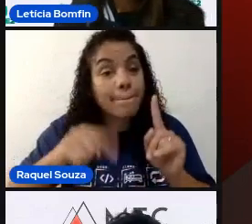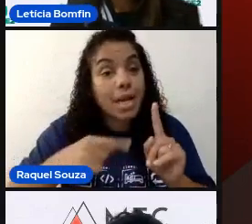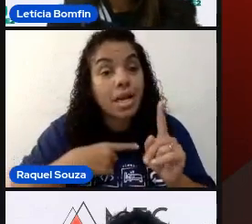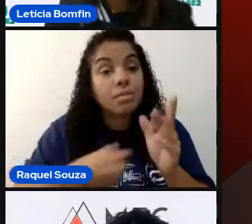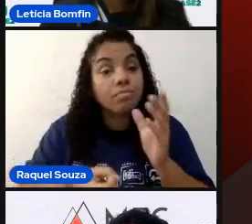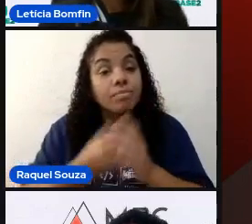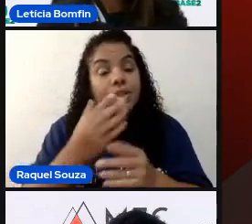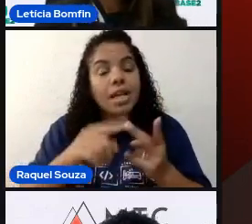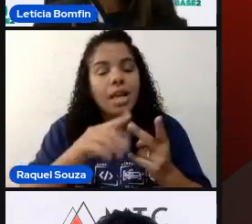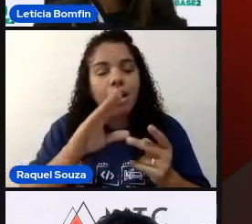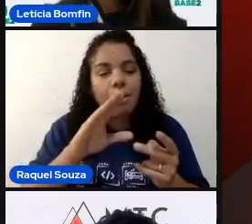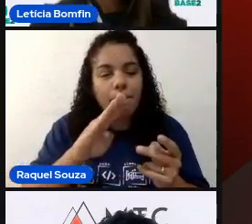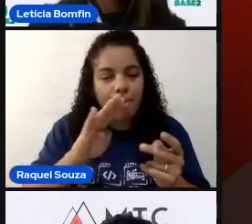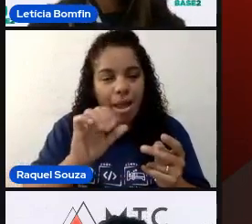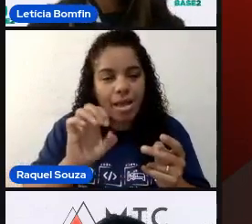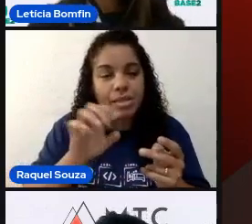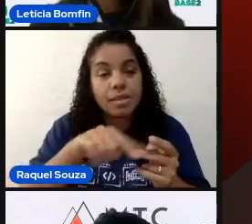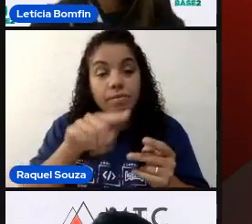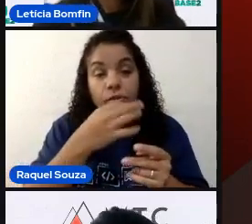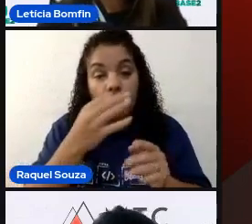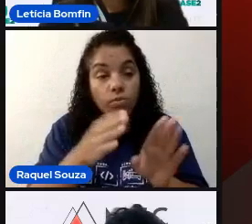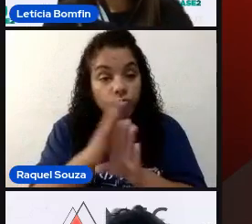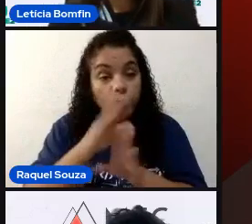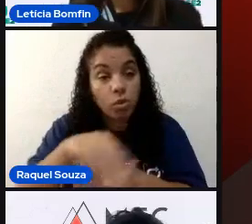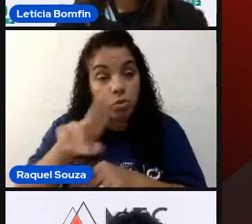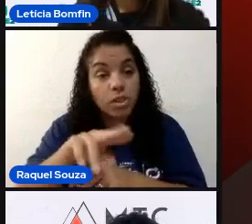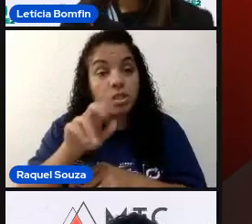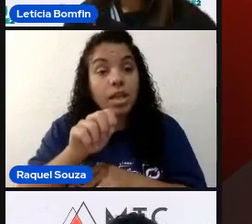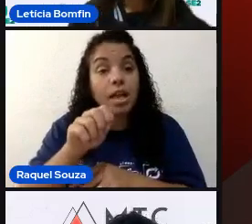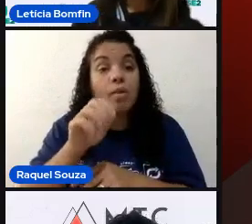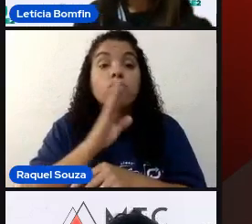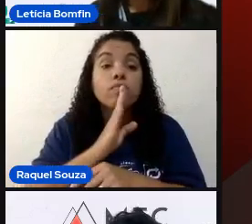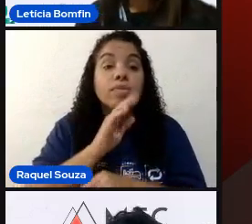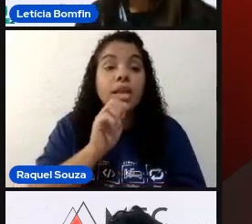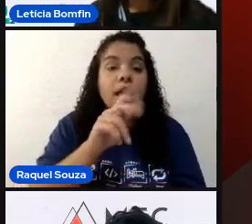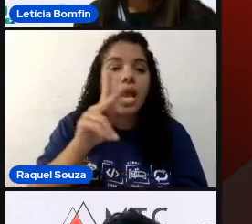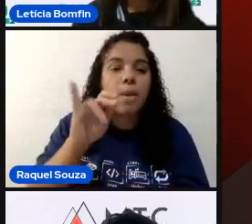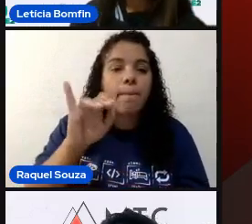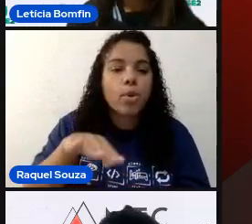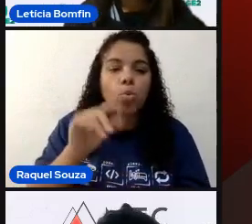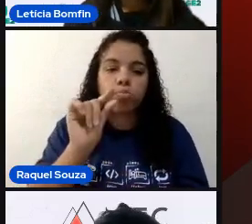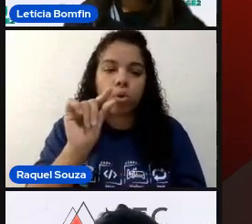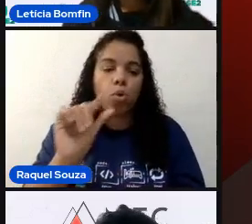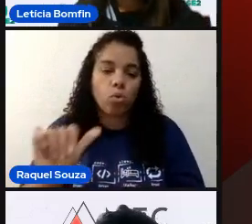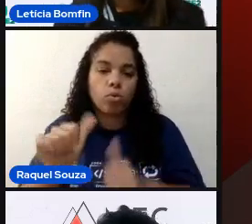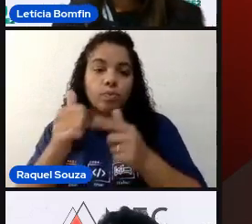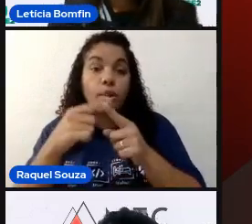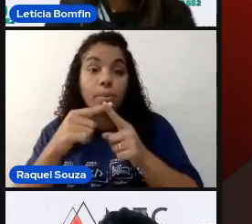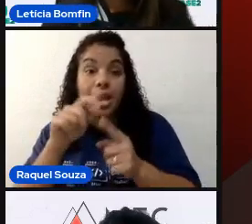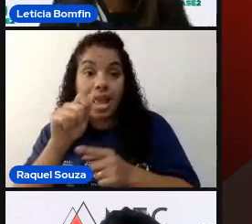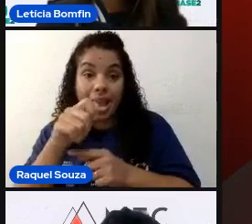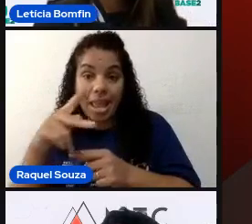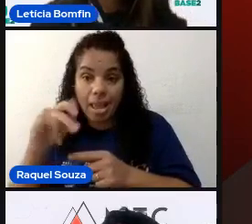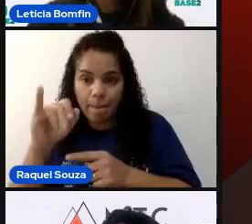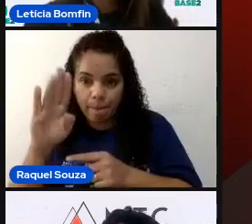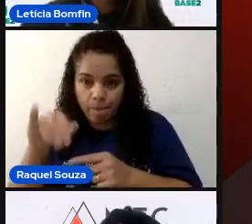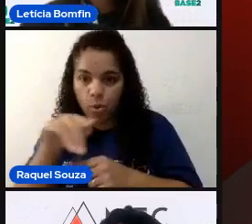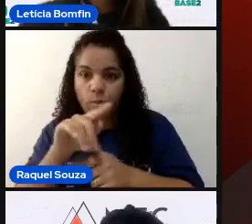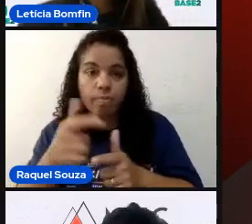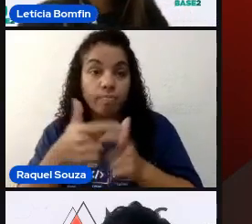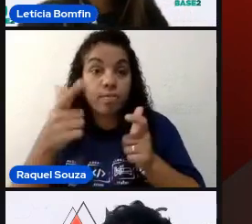base, eu recomendo você conhecer o Appium um pouco melhor. Então, como o Appium é a maior ferramenta de